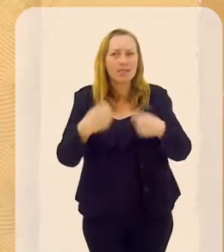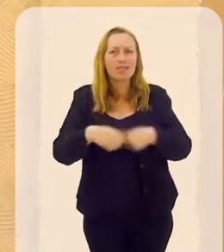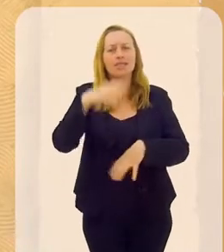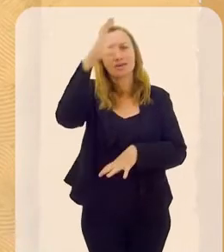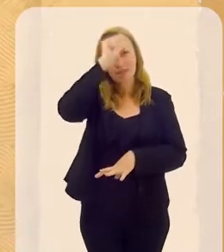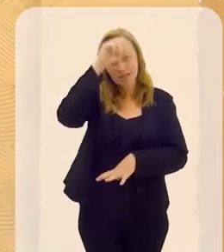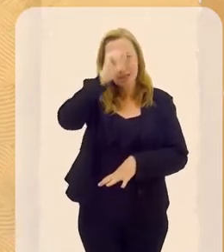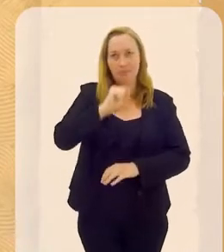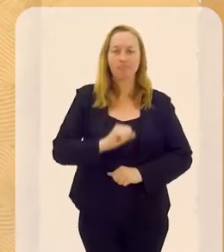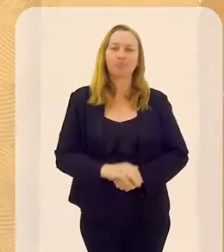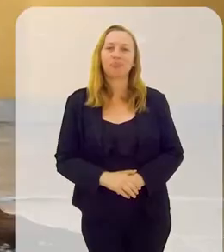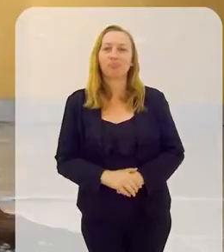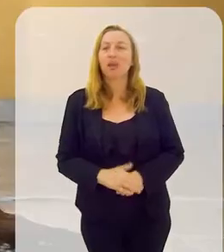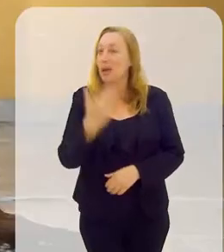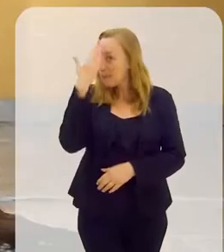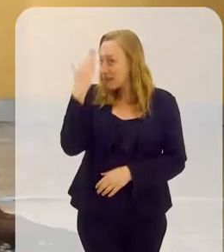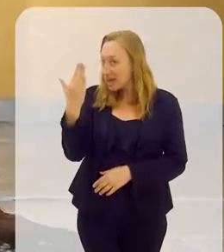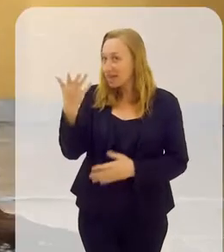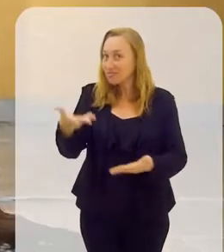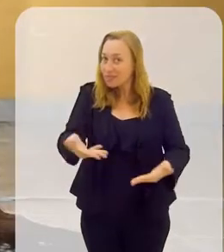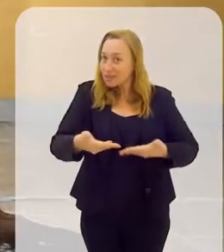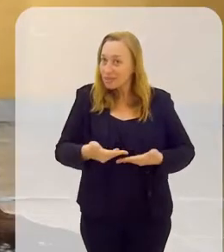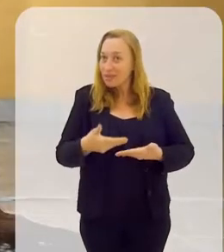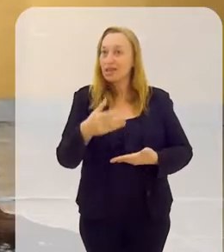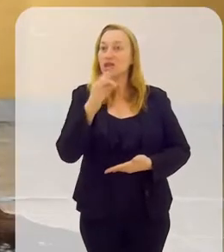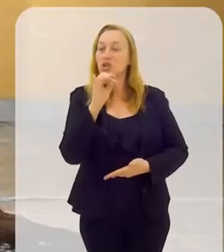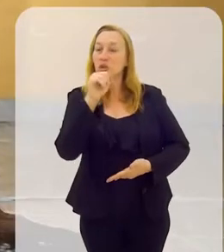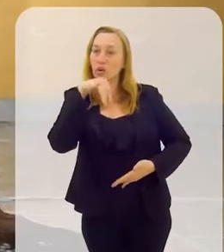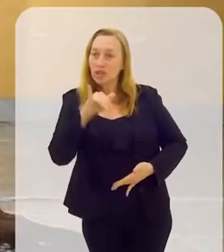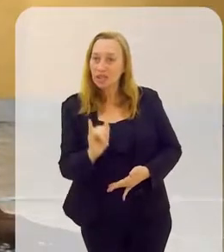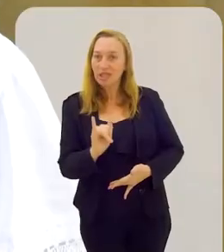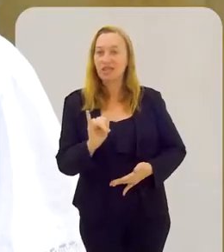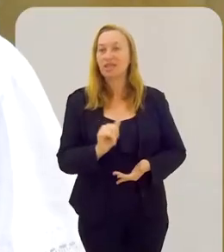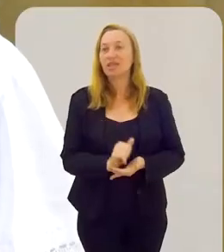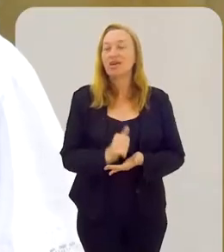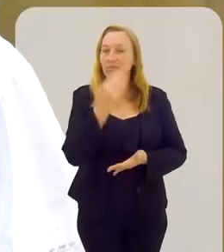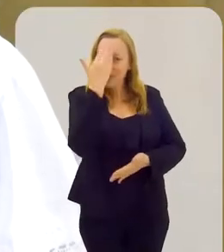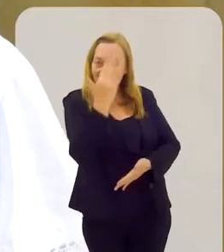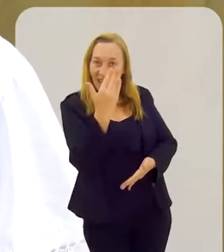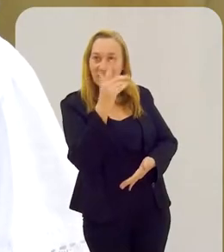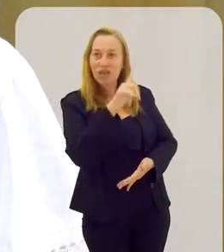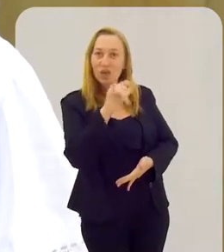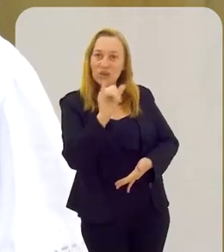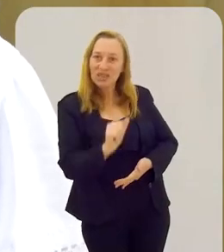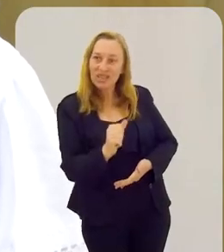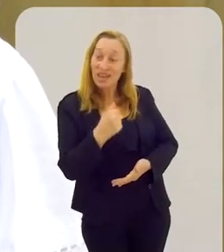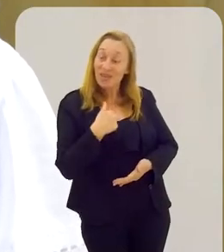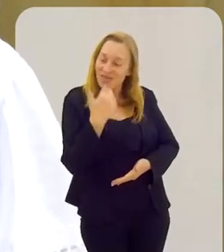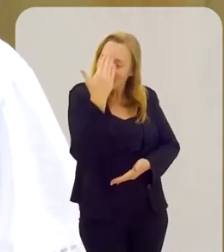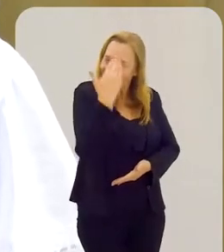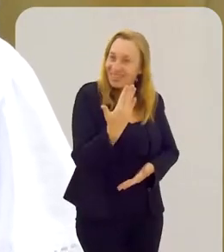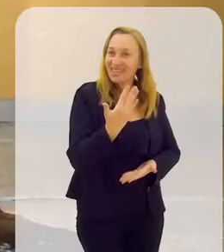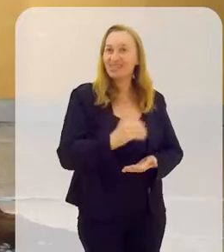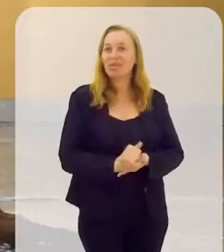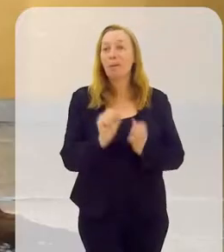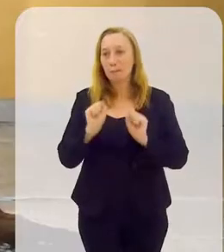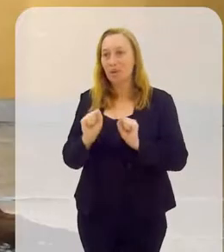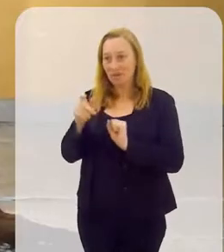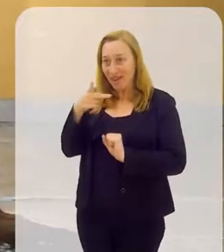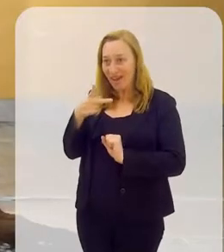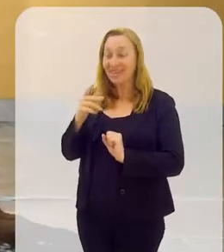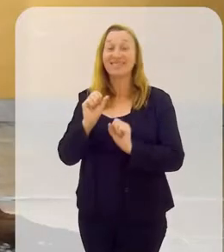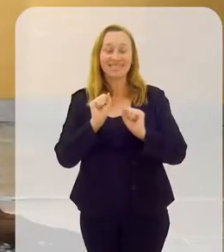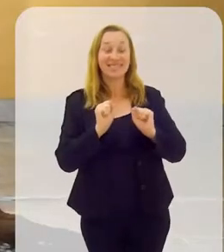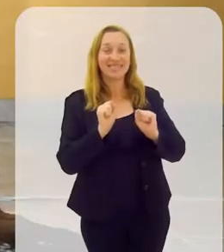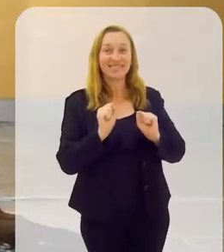precisa aprender. Obrigada por nos receber, Tony Tara. Obrigado, Luzia, eu que agradeço. Pronto